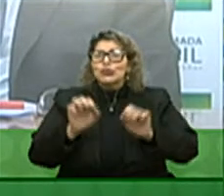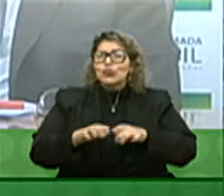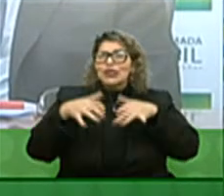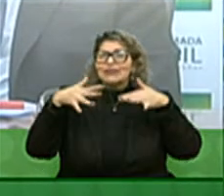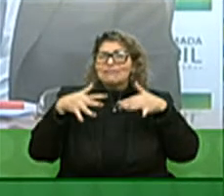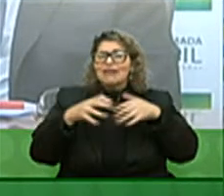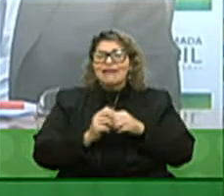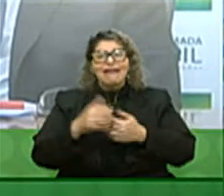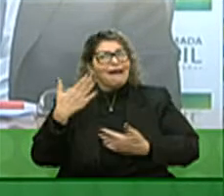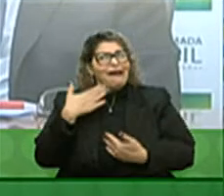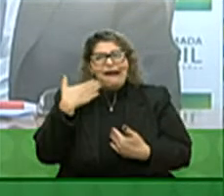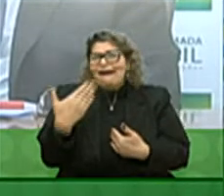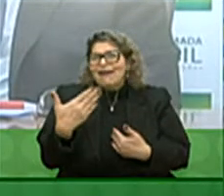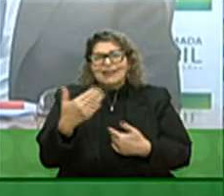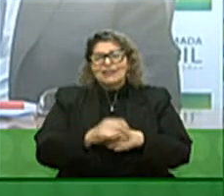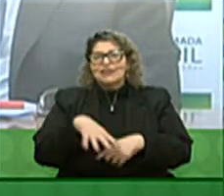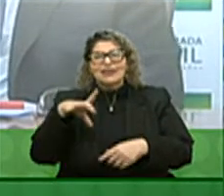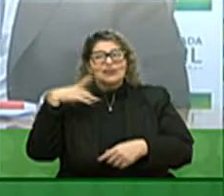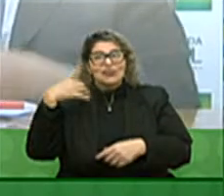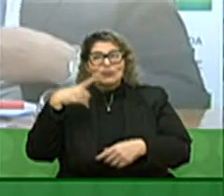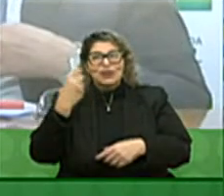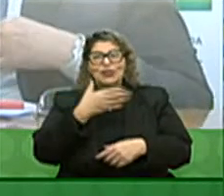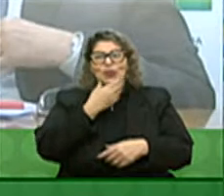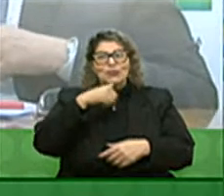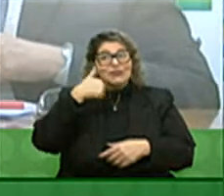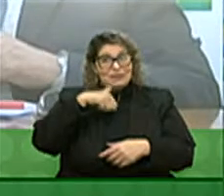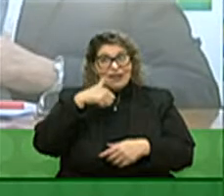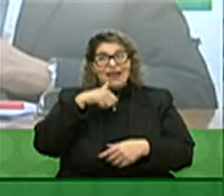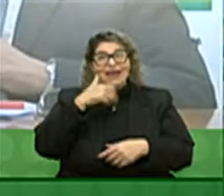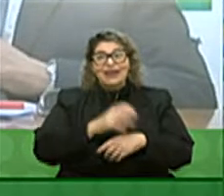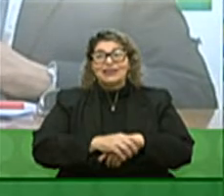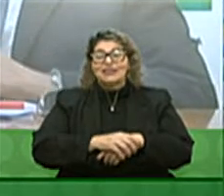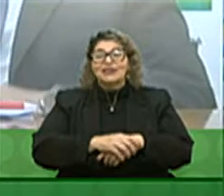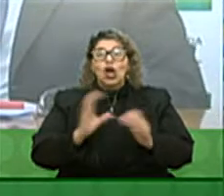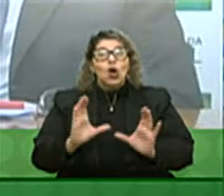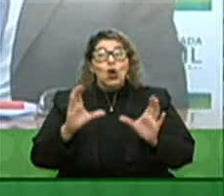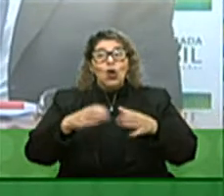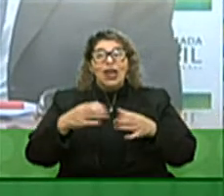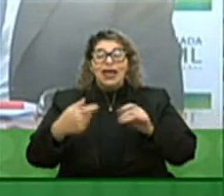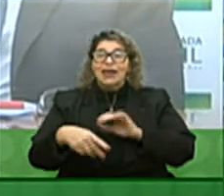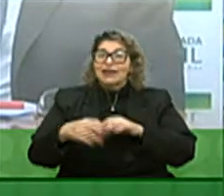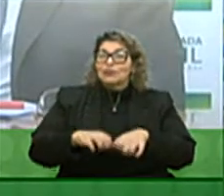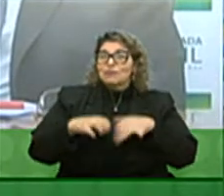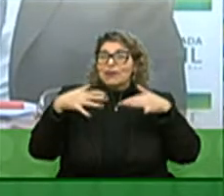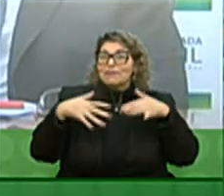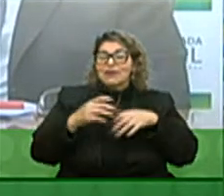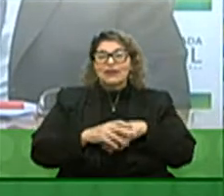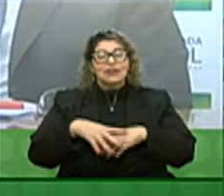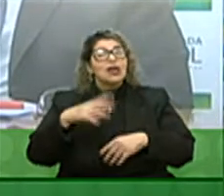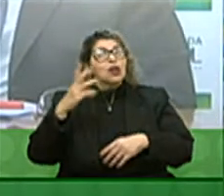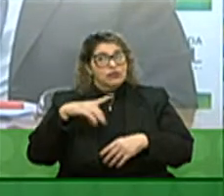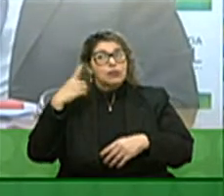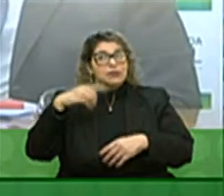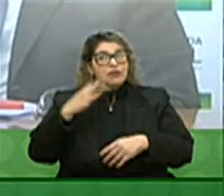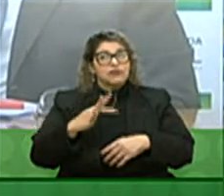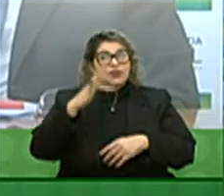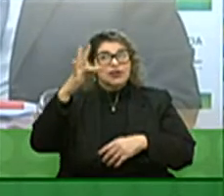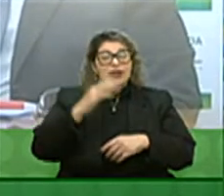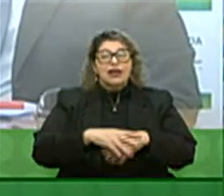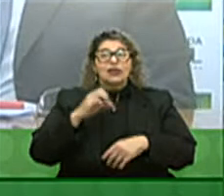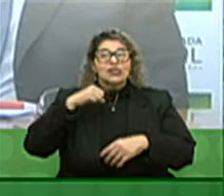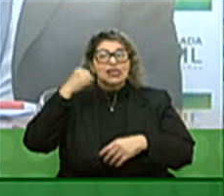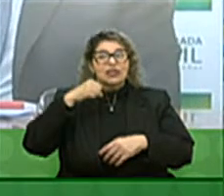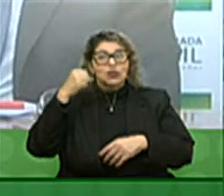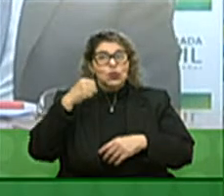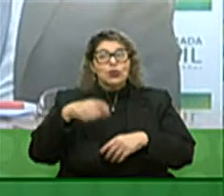Legislativa agradecendo aos deputados e deputadas aqui colegas do Parlamento Gaúcho aos deputados federais e também ao senador